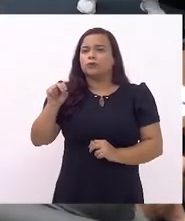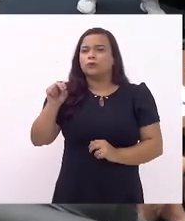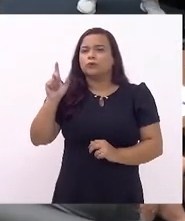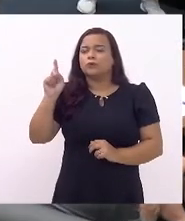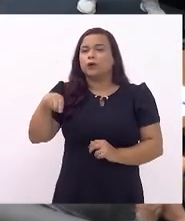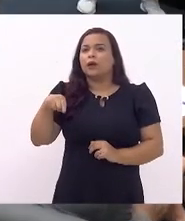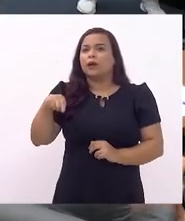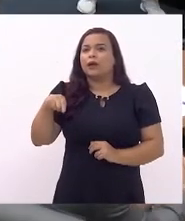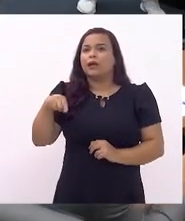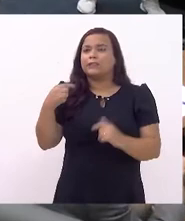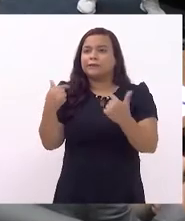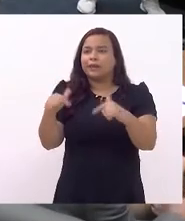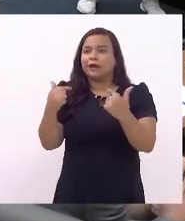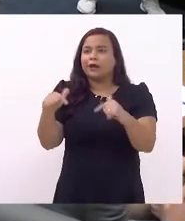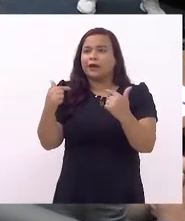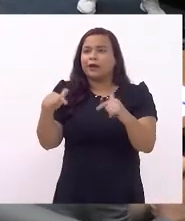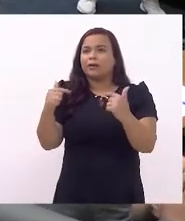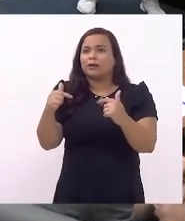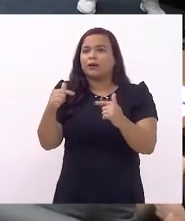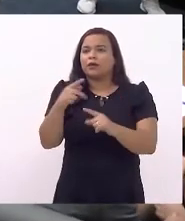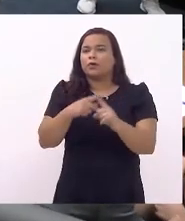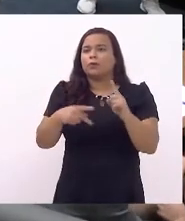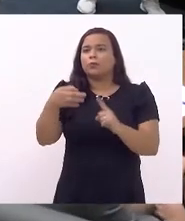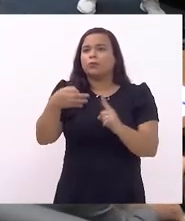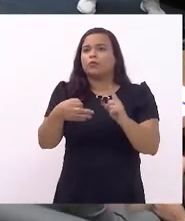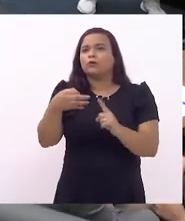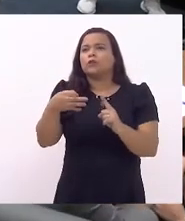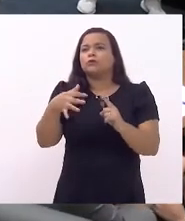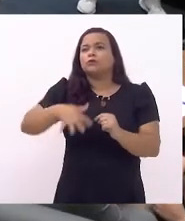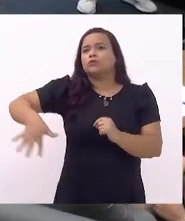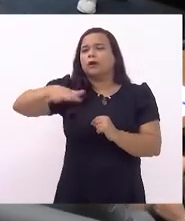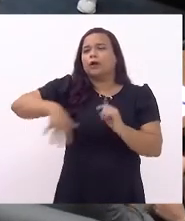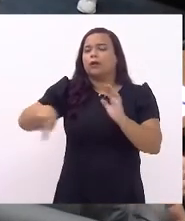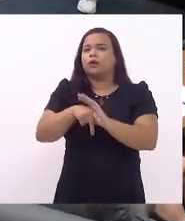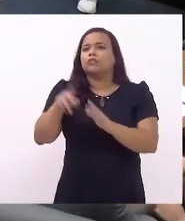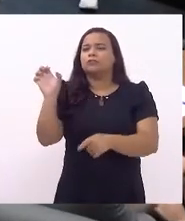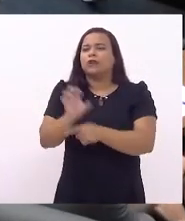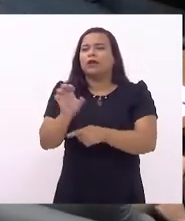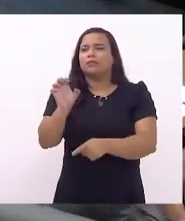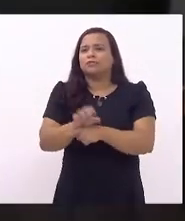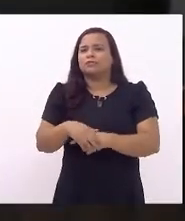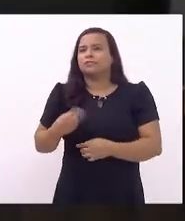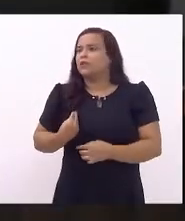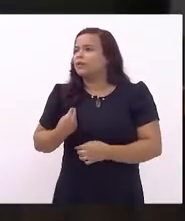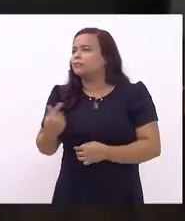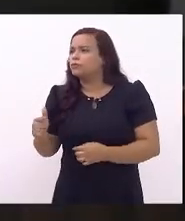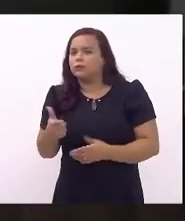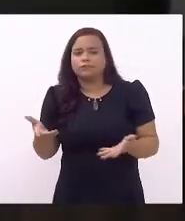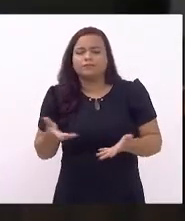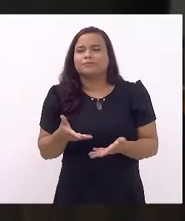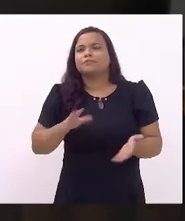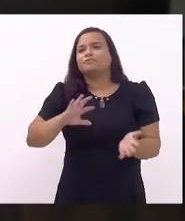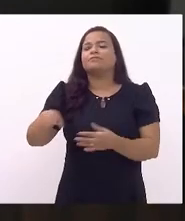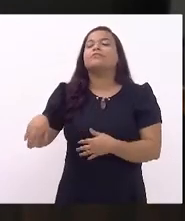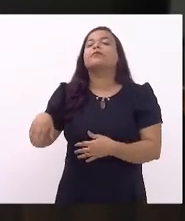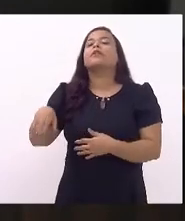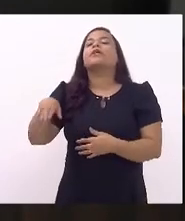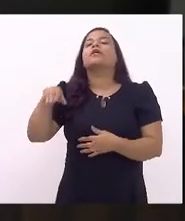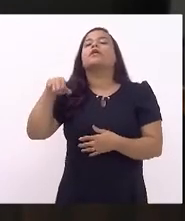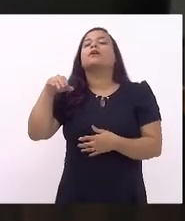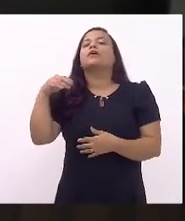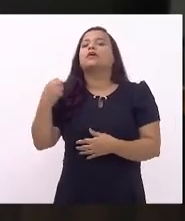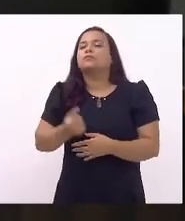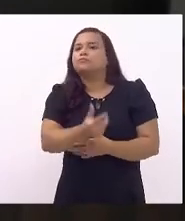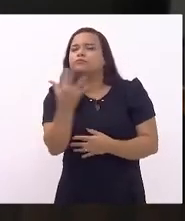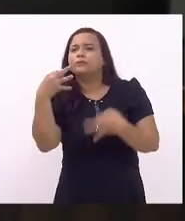Eu queria... Então vamos... Entendeu, Bruno? estava ali agora? Ah, ok. Havendo número legal e sob a proteção de Deus, iniciamos os nossos trabalhos.